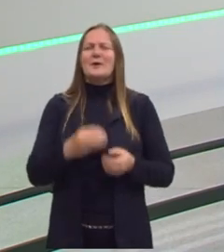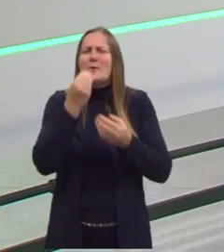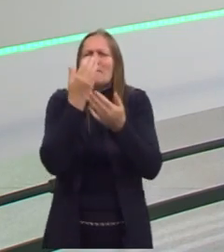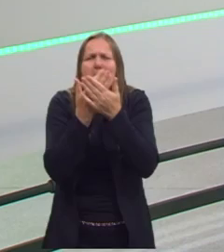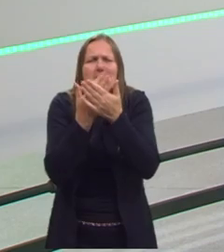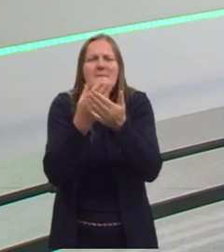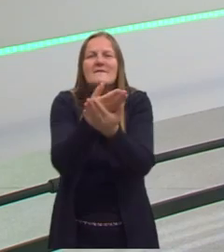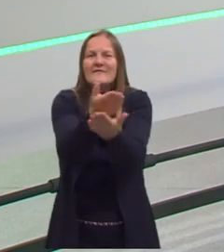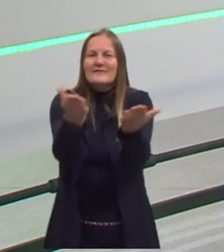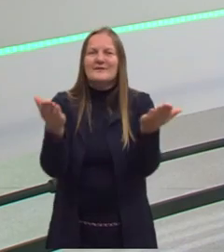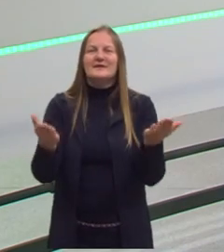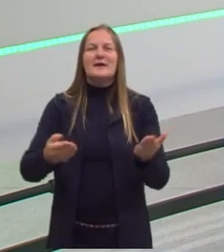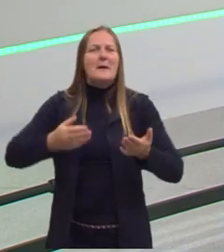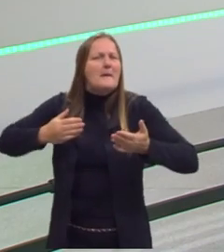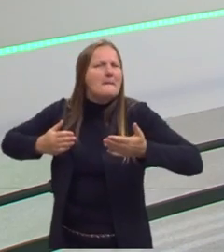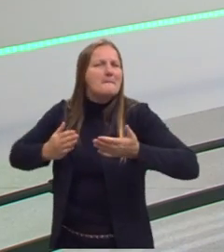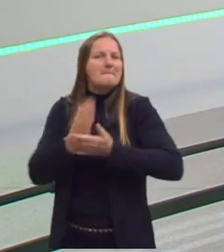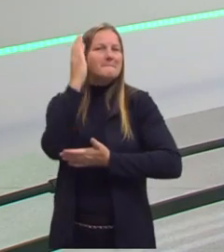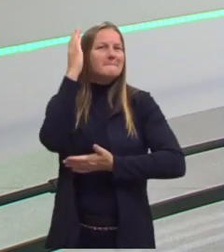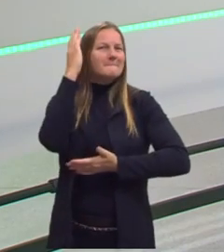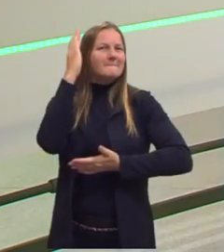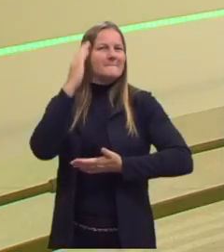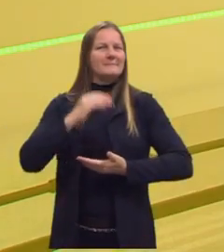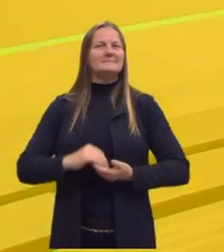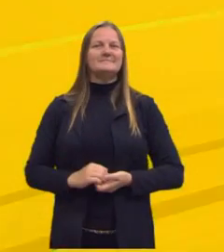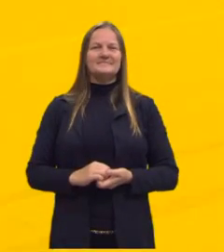estudos aí para vocês e partiu passar.